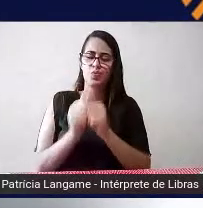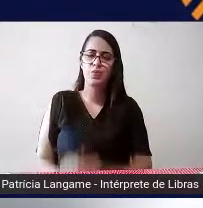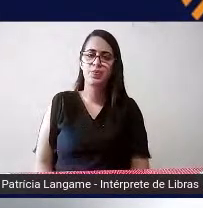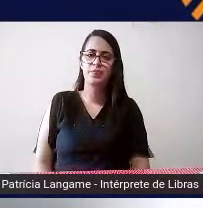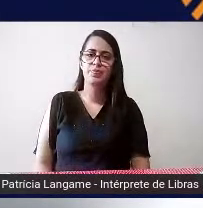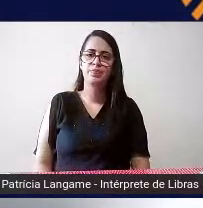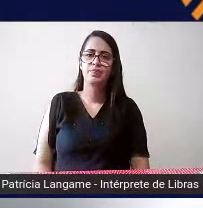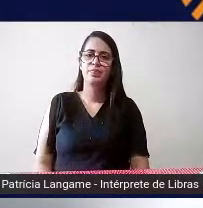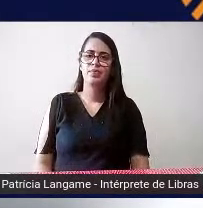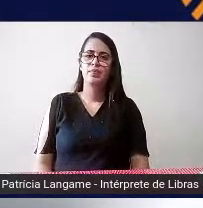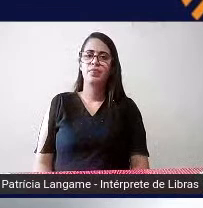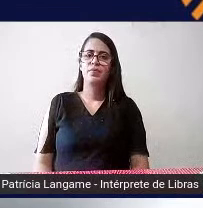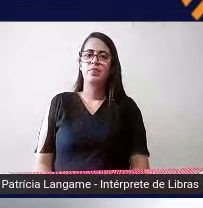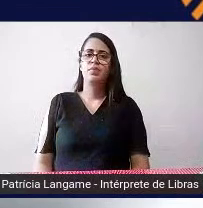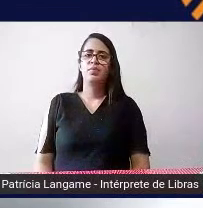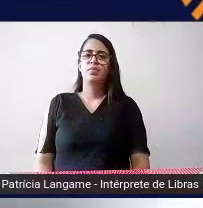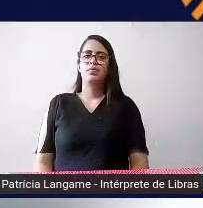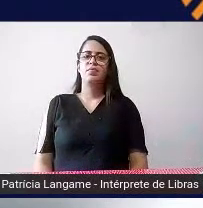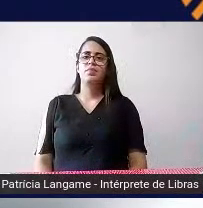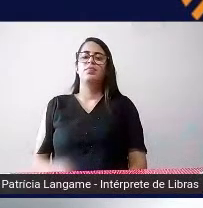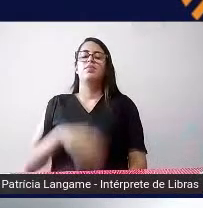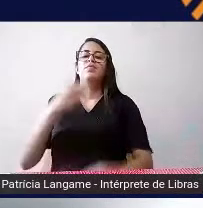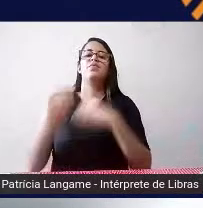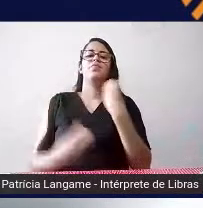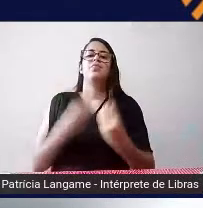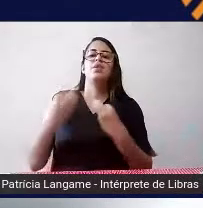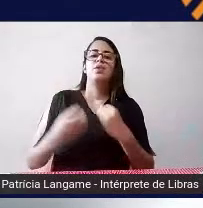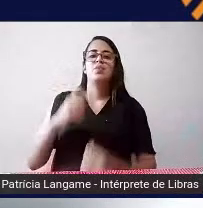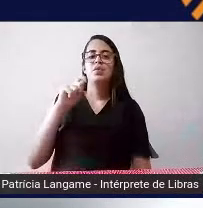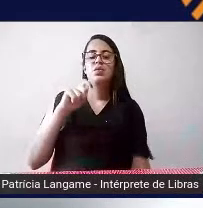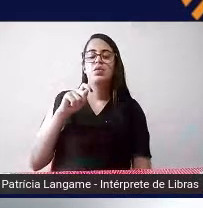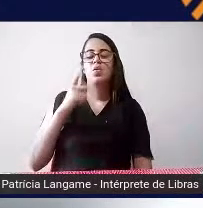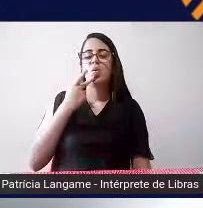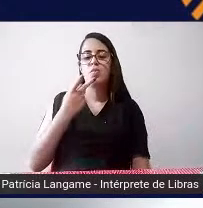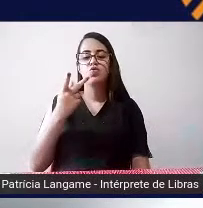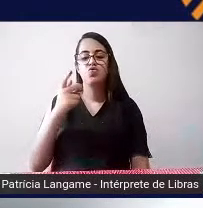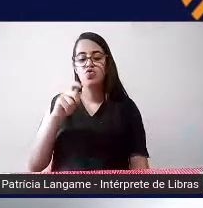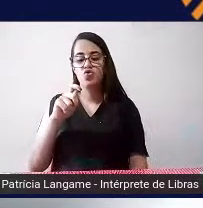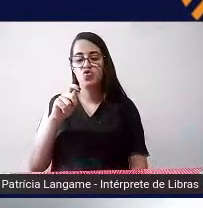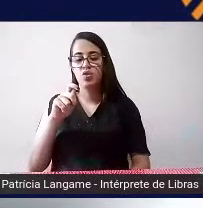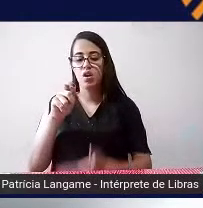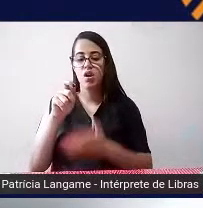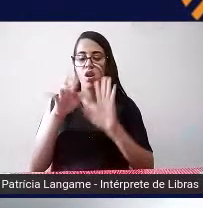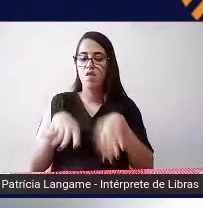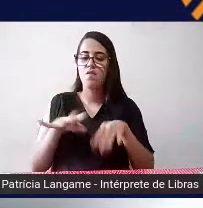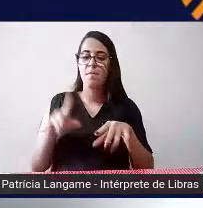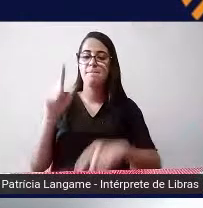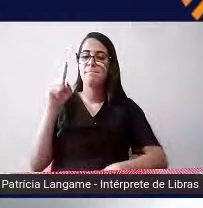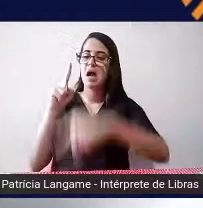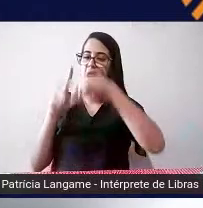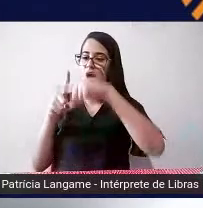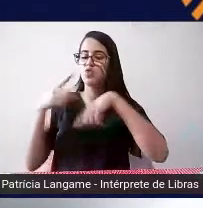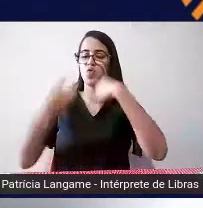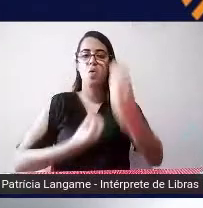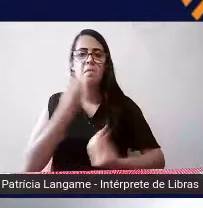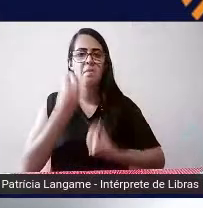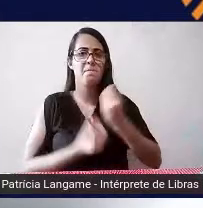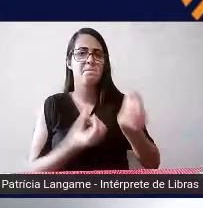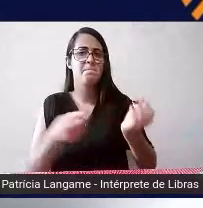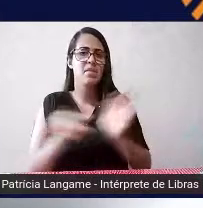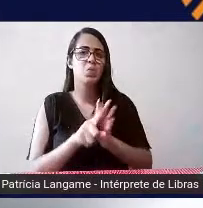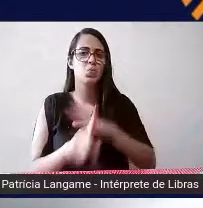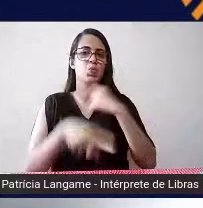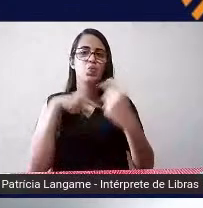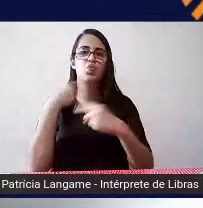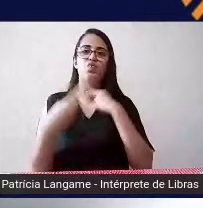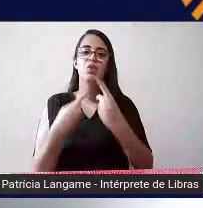aberto e vamos lá como é que é o sinal como é que eu escrevo mais em braile como é que eu escrevo menos e assim por diante